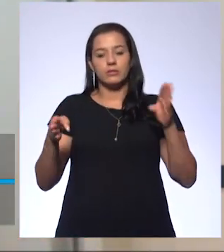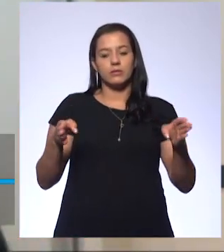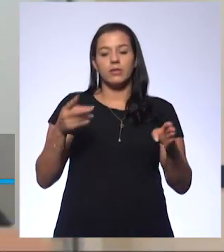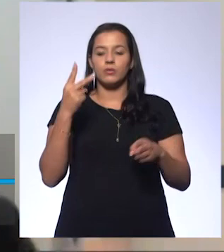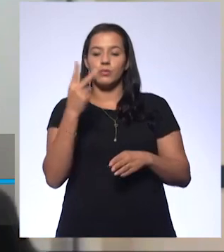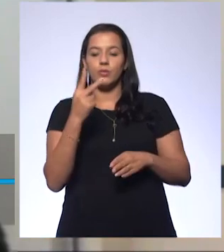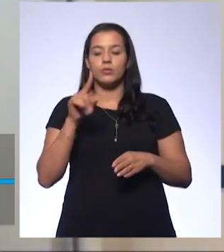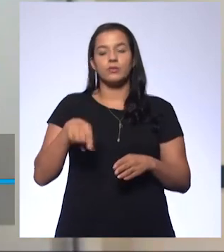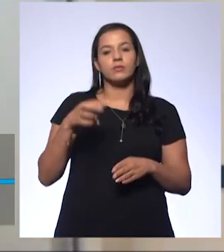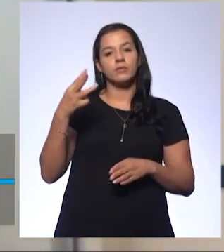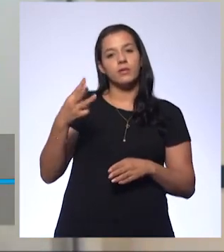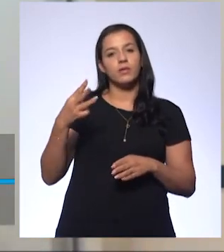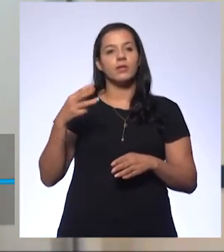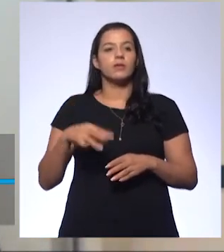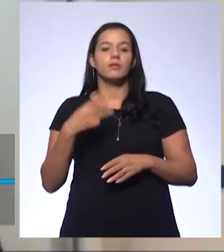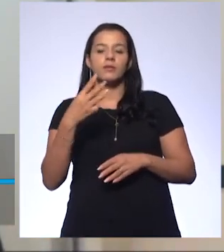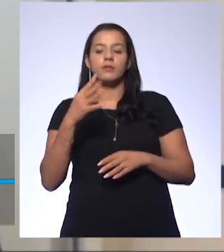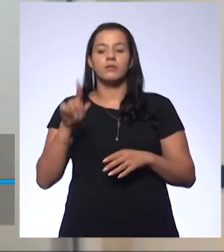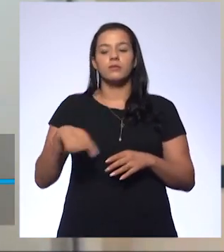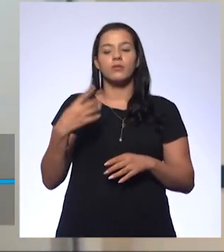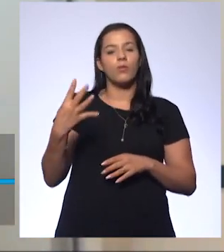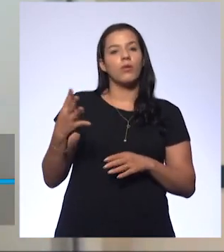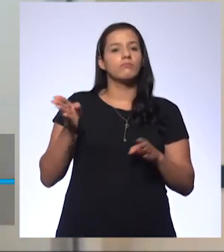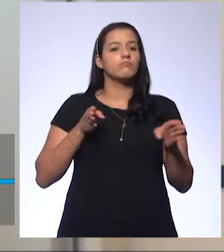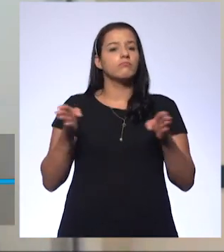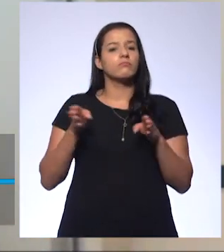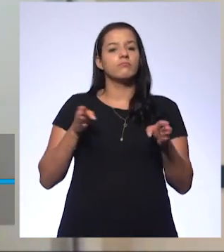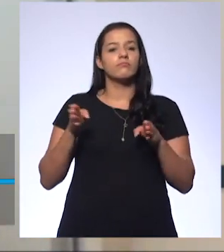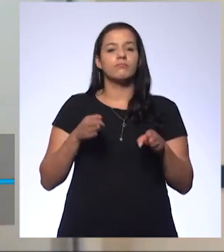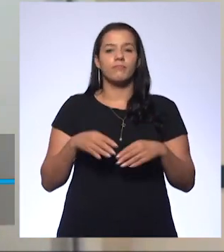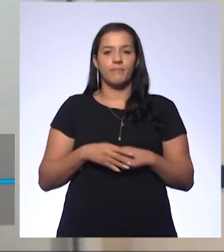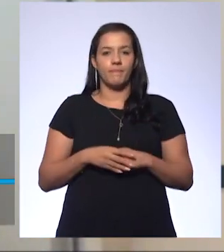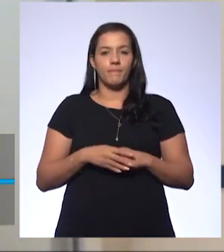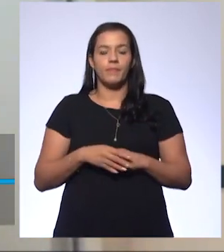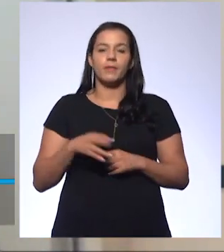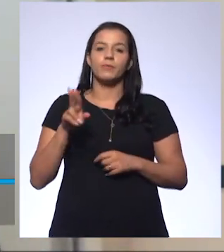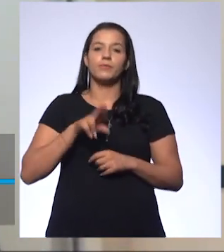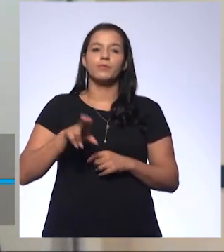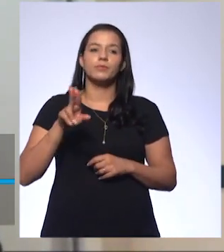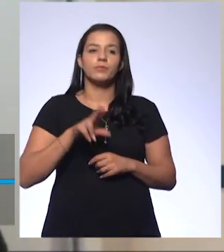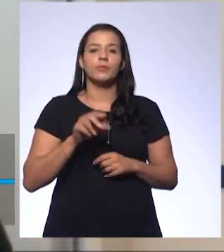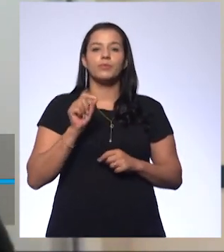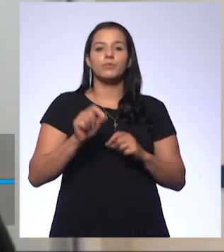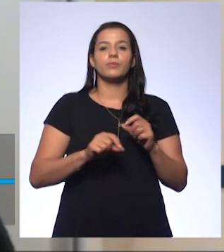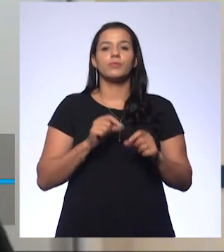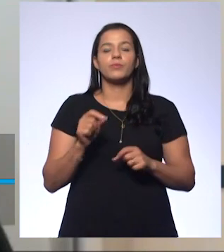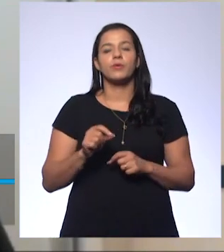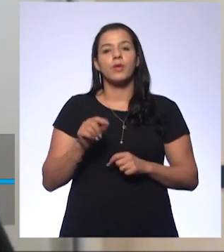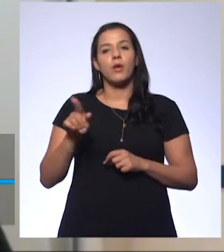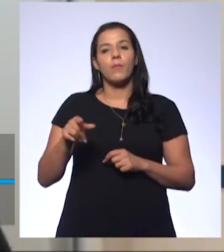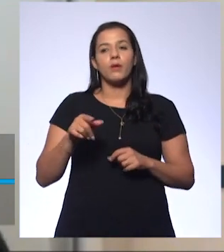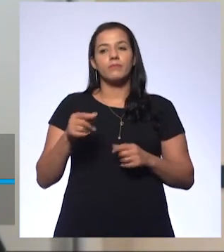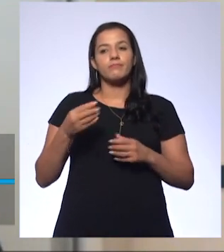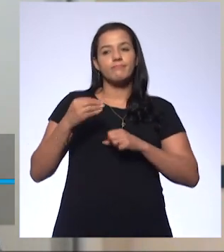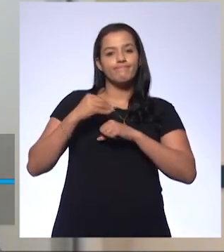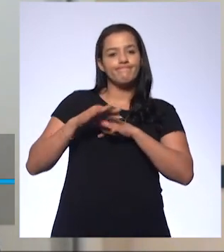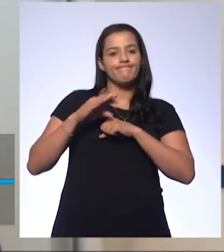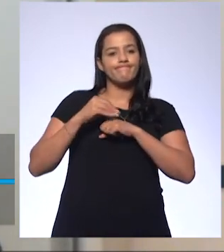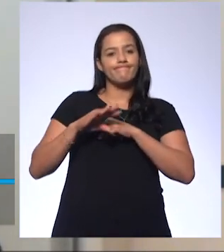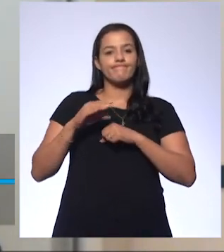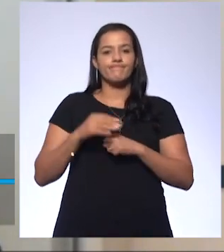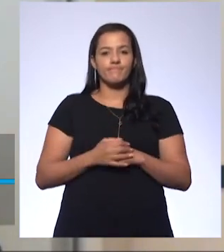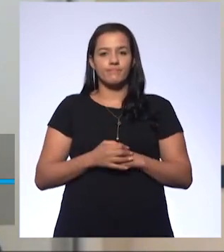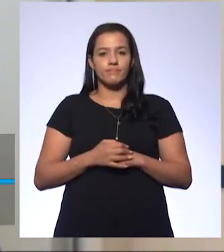3, se ele está entre 3 e 4 e assim como eu vou fazer? Utilizando o que nós chamamos de indicadores. Então,